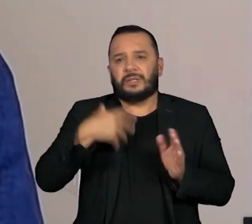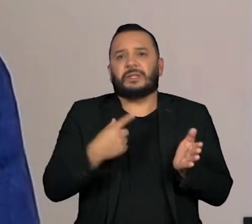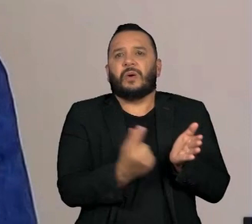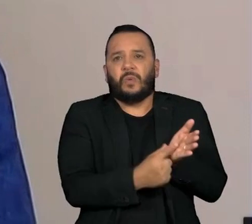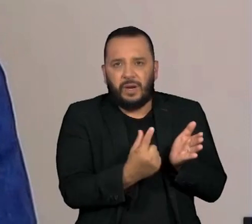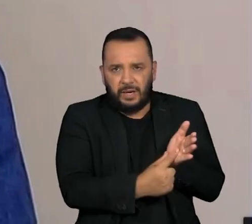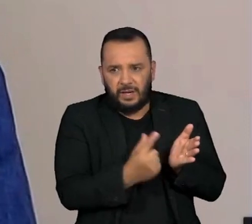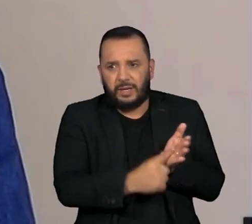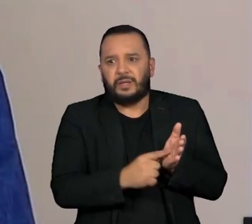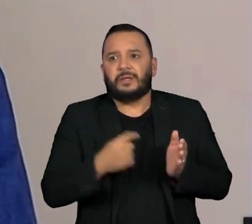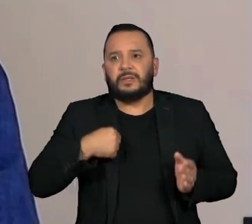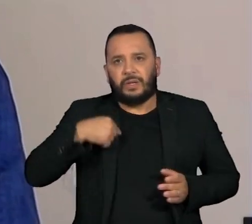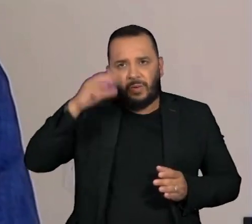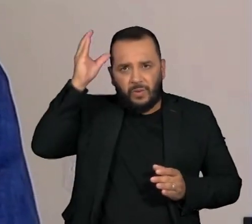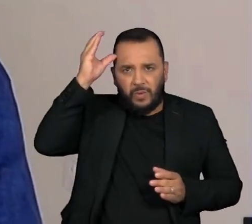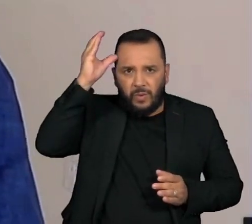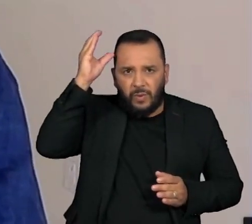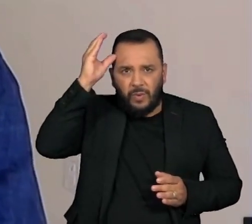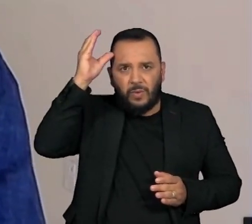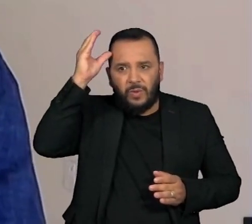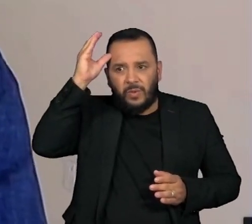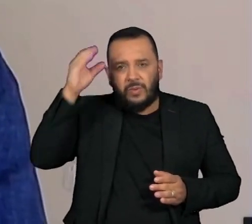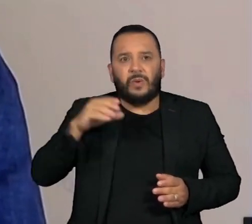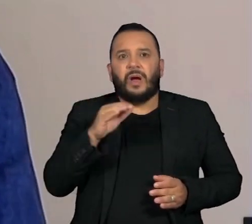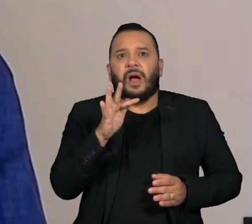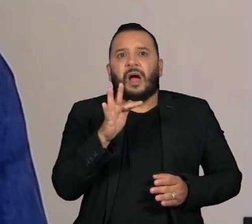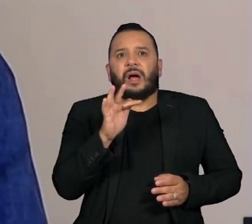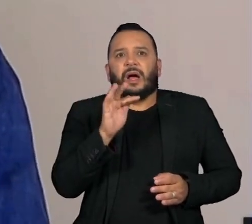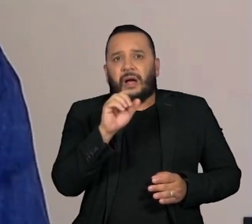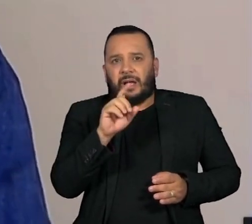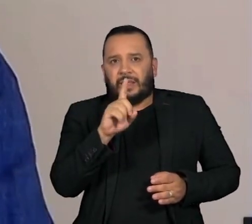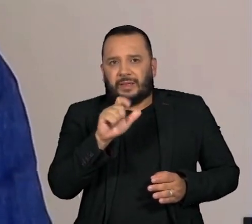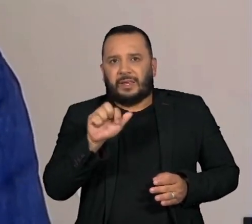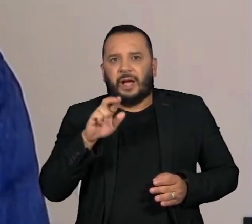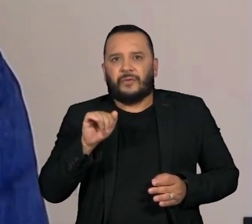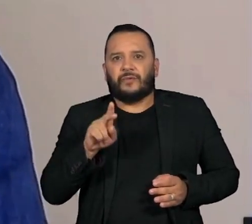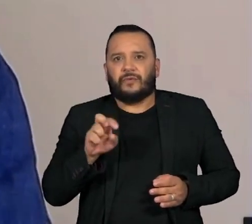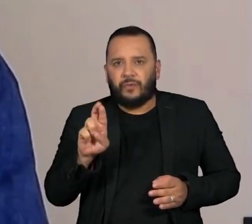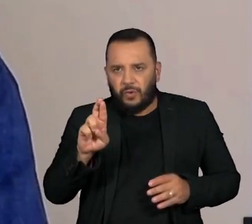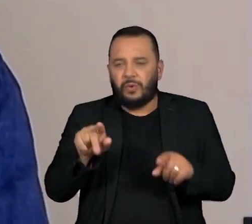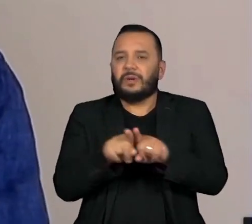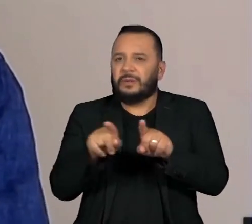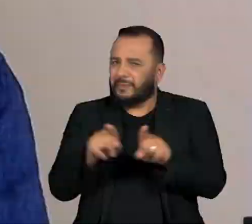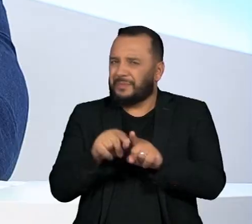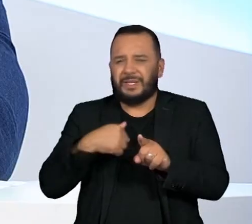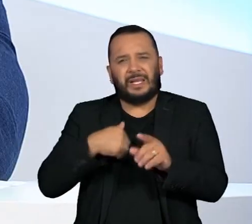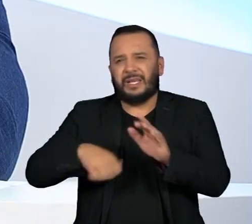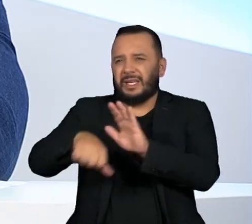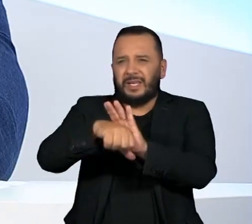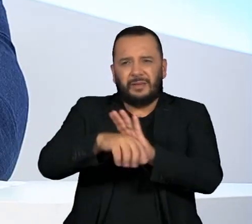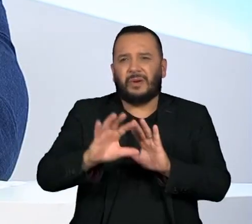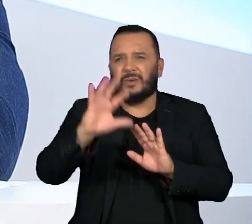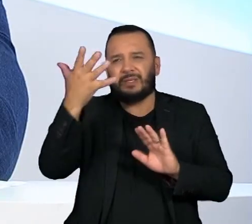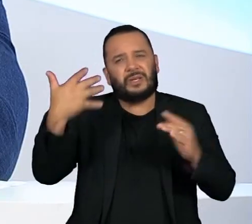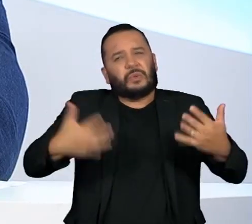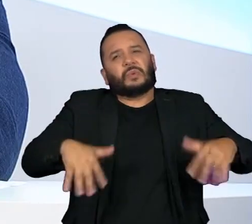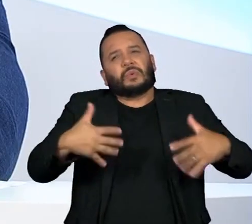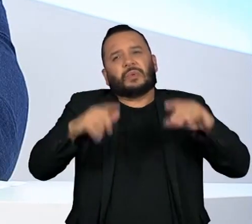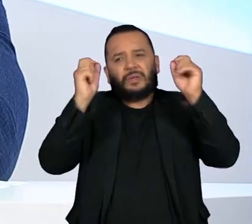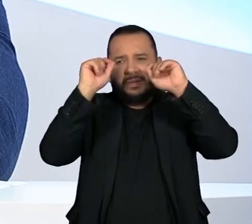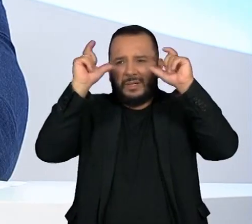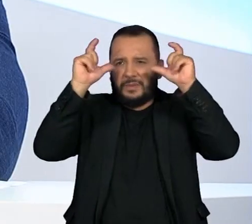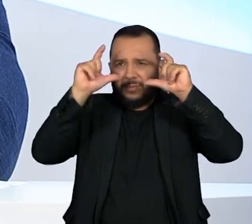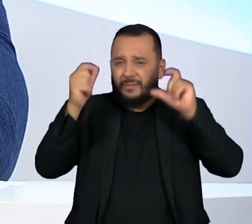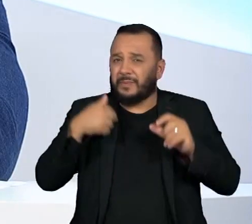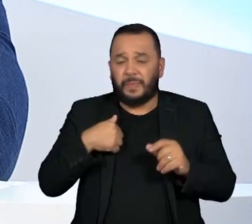Uganda, em Congo, em Darfur, na República Centro-Africana, que é horrendo, que é horrendo. Não é que não os cuidem,